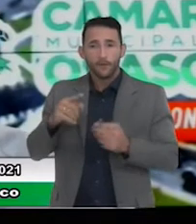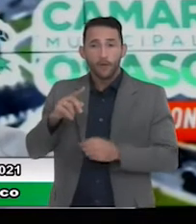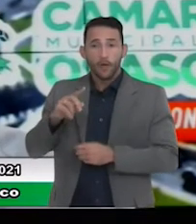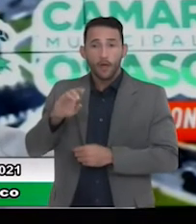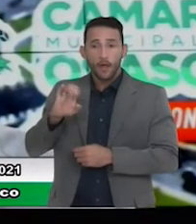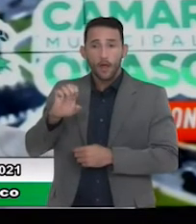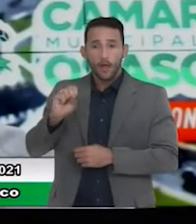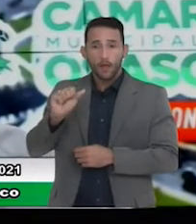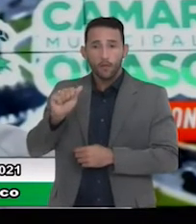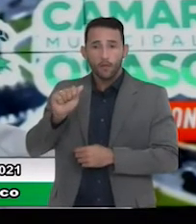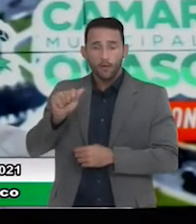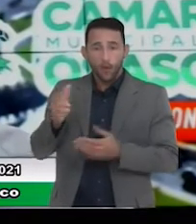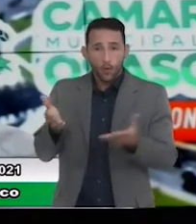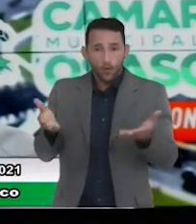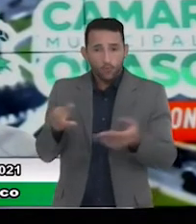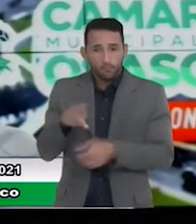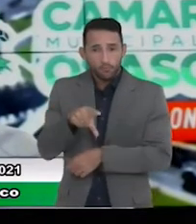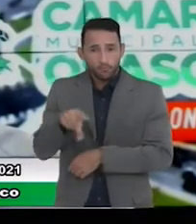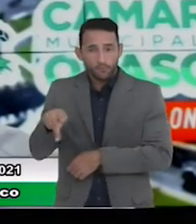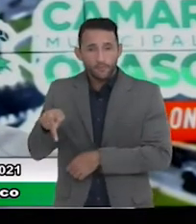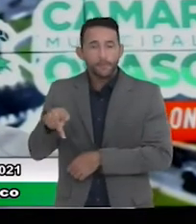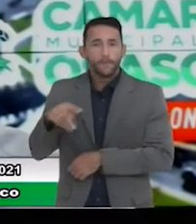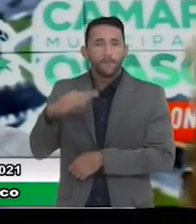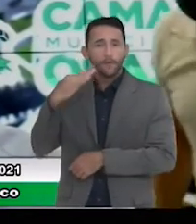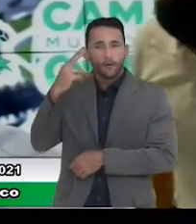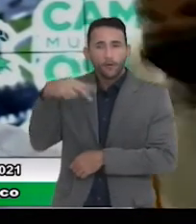Fábio Chirian,